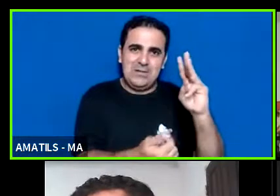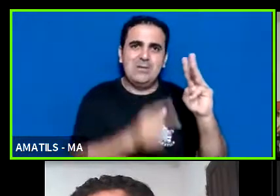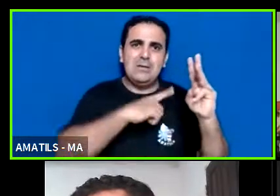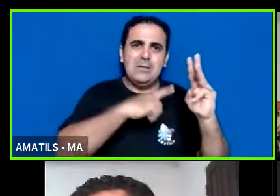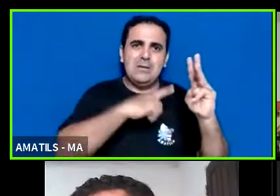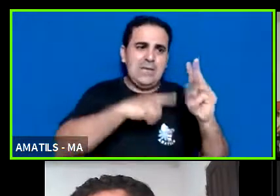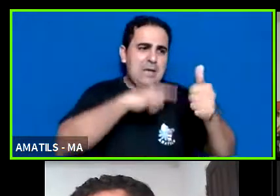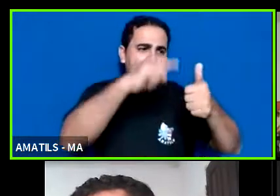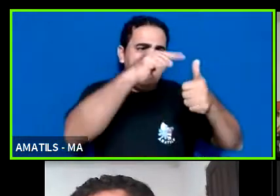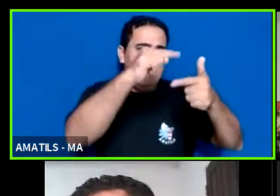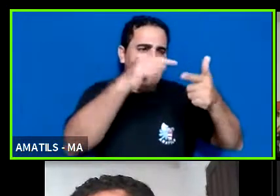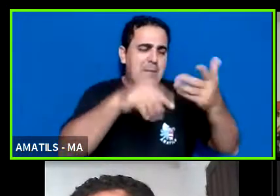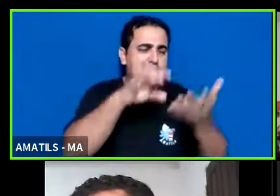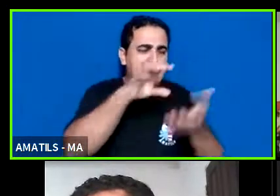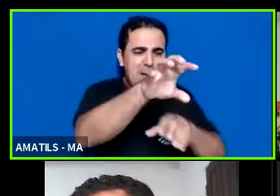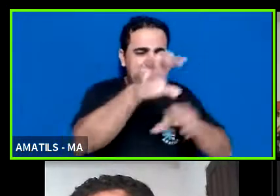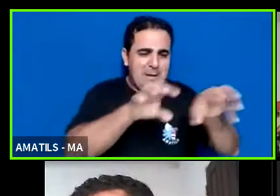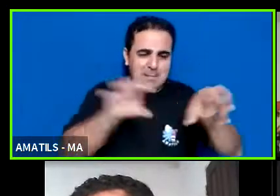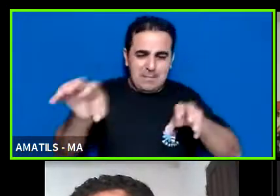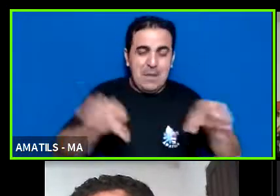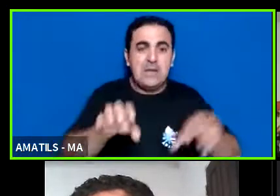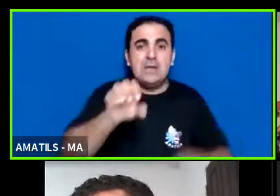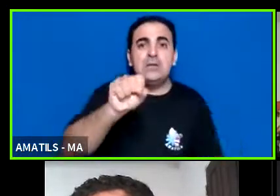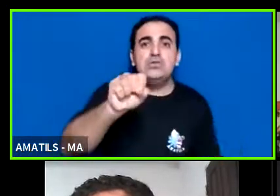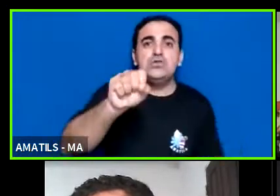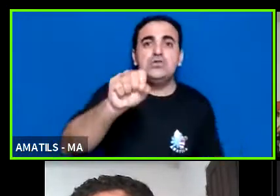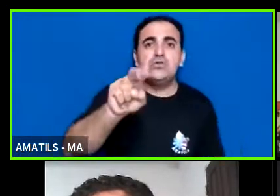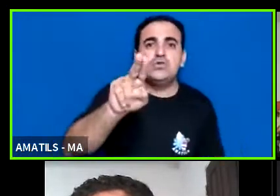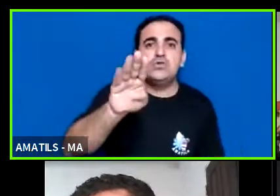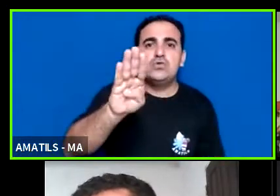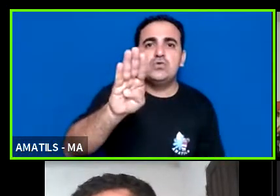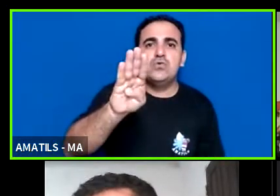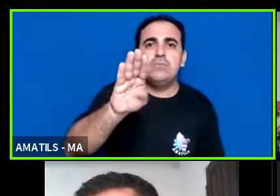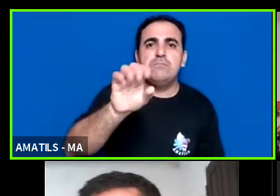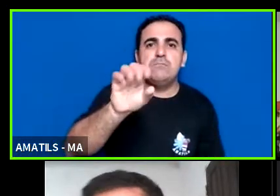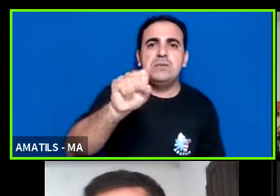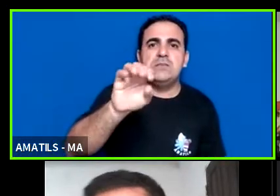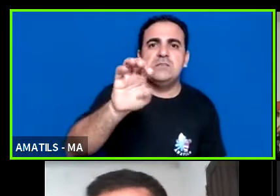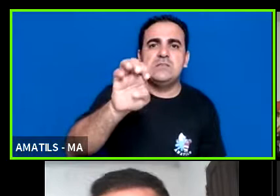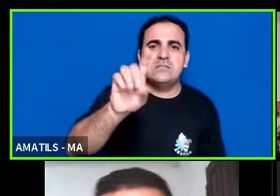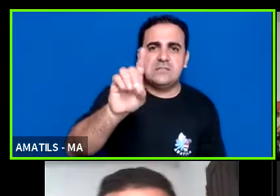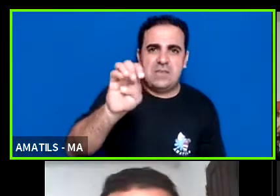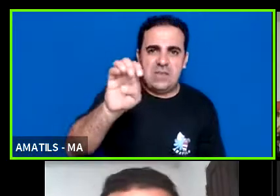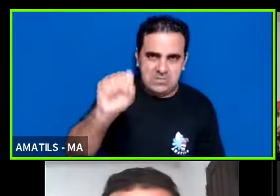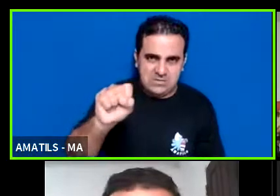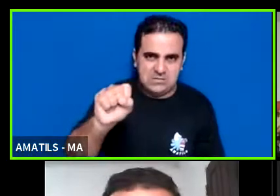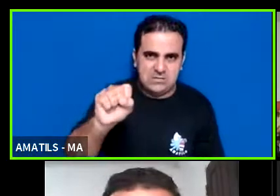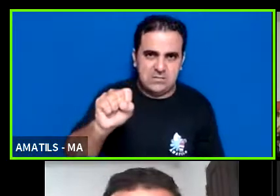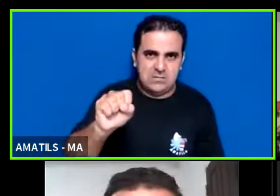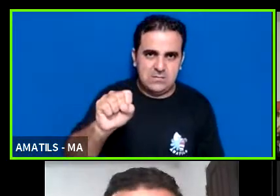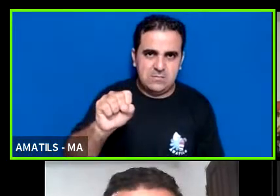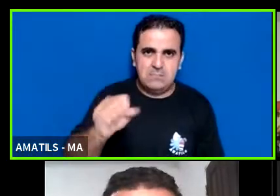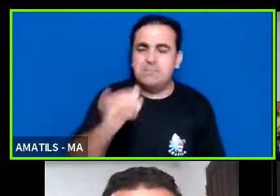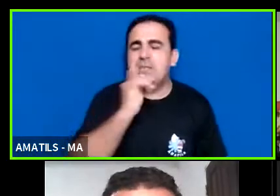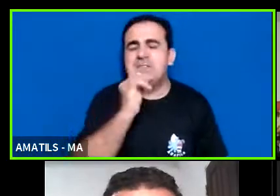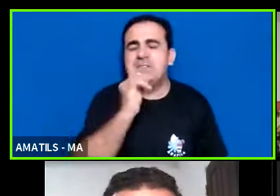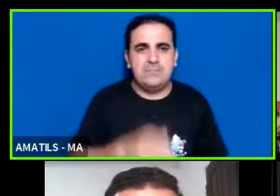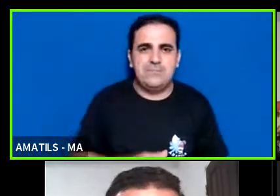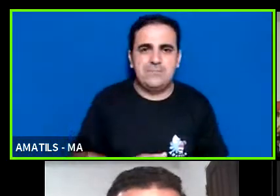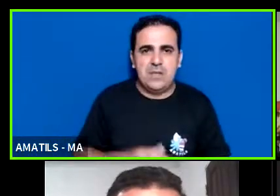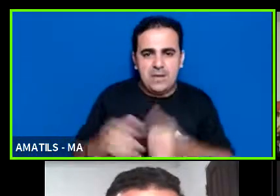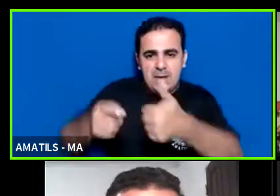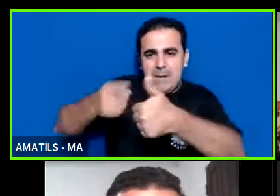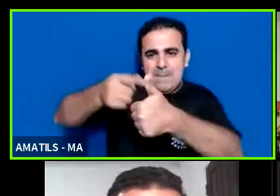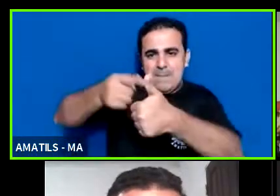subsets o que que seriam as subsets as secretarias municipais então no meu entendimento o que chega